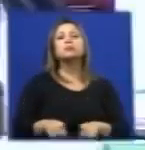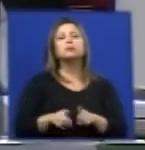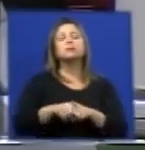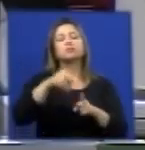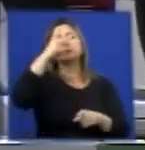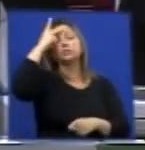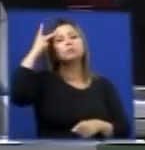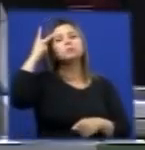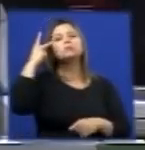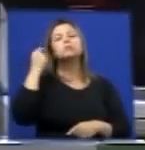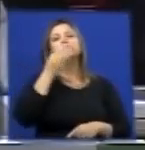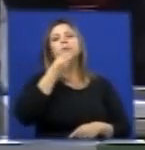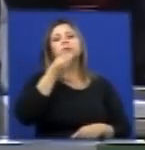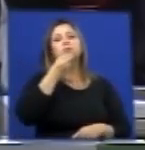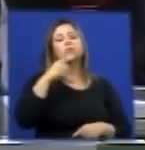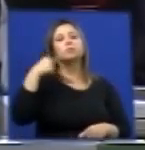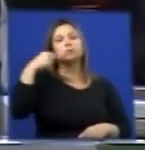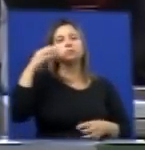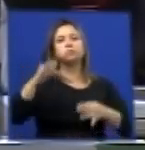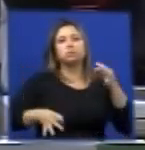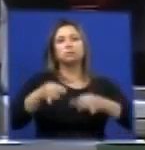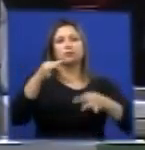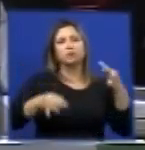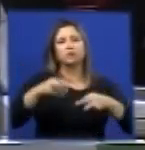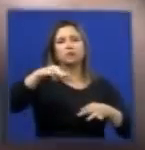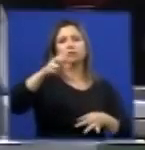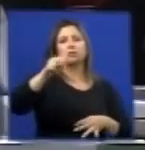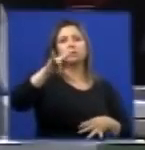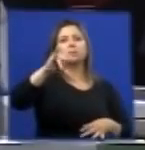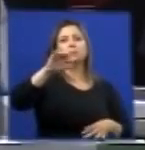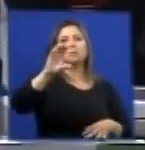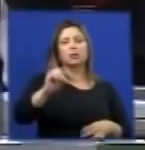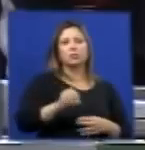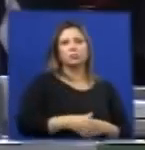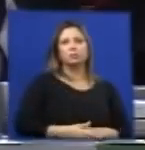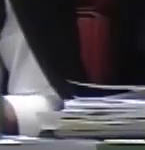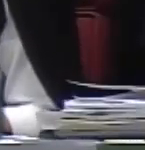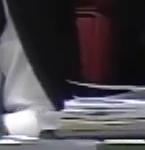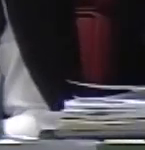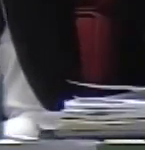assiste nesta audiência pública doutor Mário Gise por favor